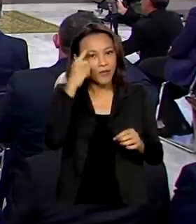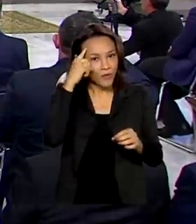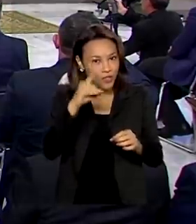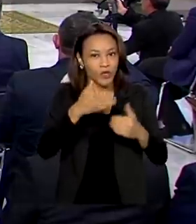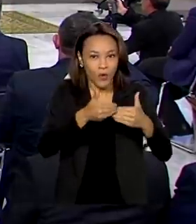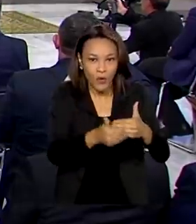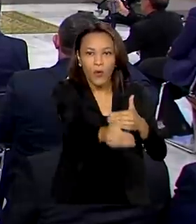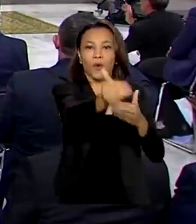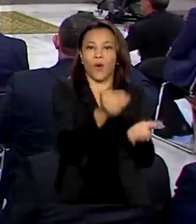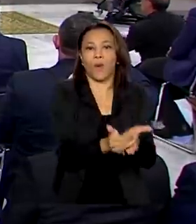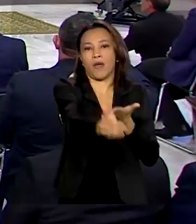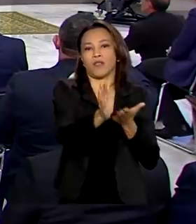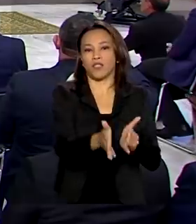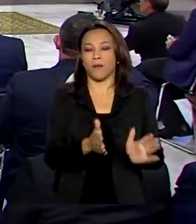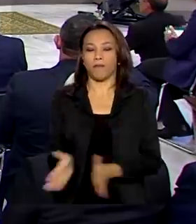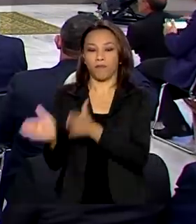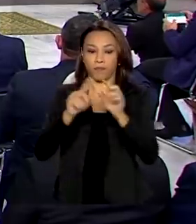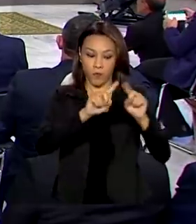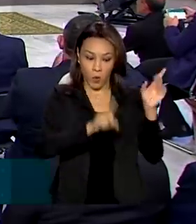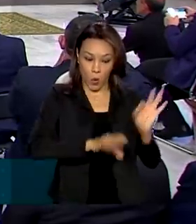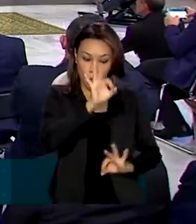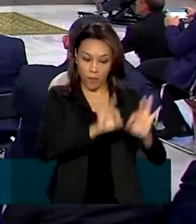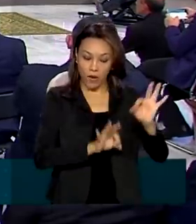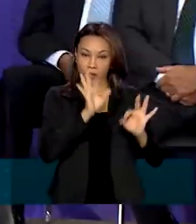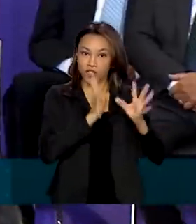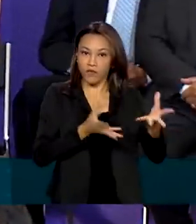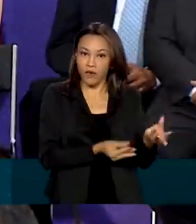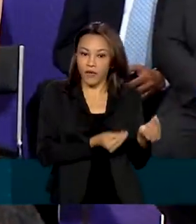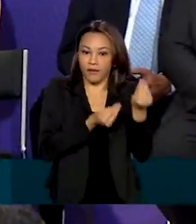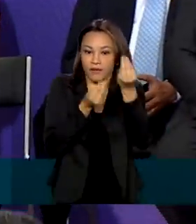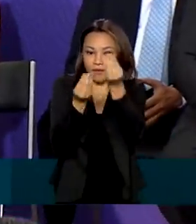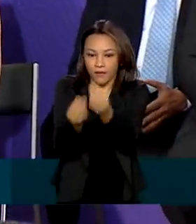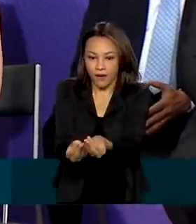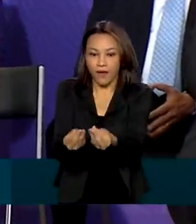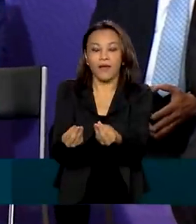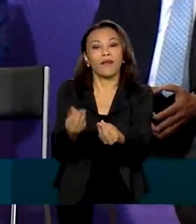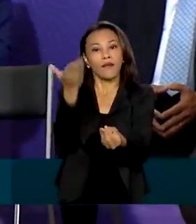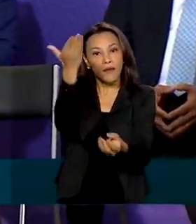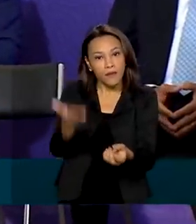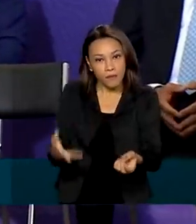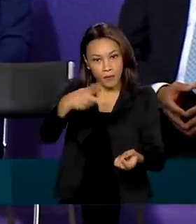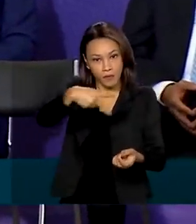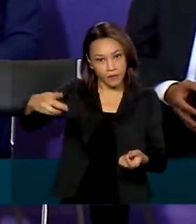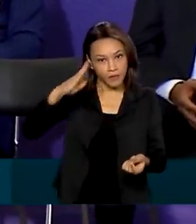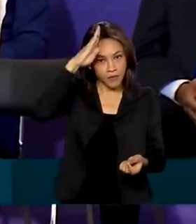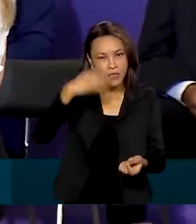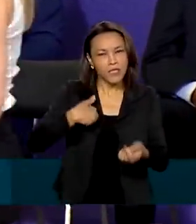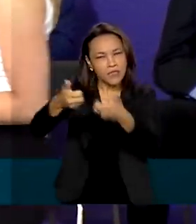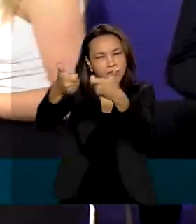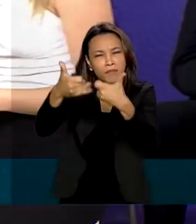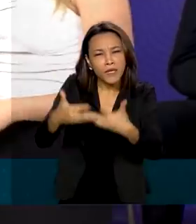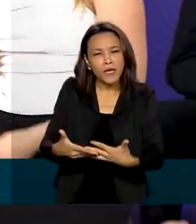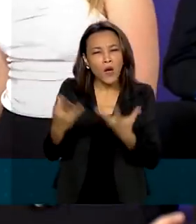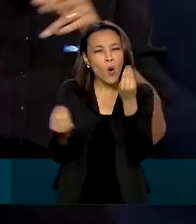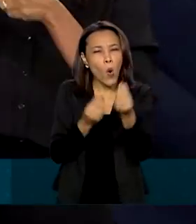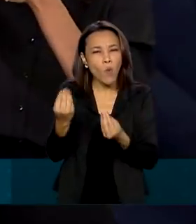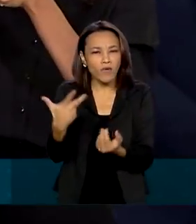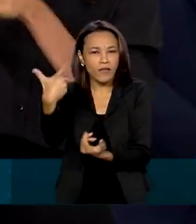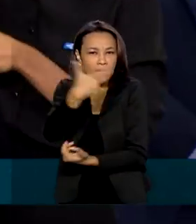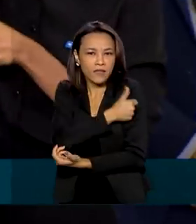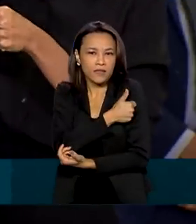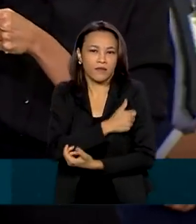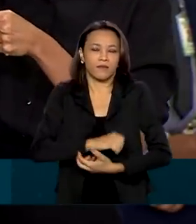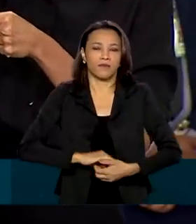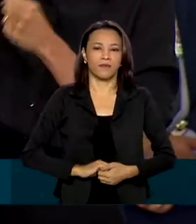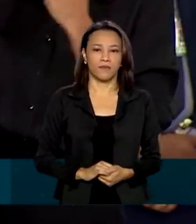O plano, que foi entregue ao presidente Jair Bolsonaro, define como vai ser o processo de imunização dos brasileiros. É um